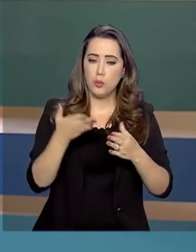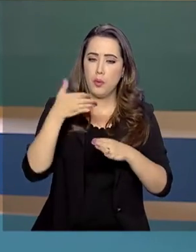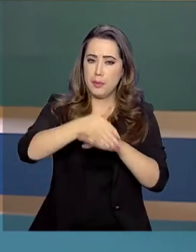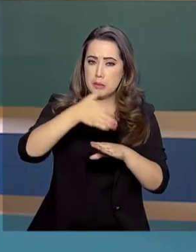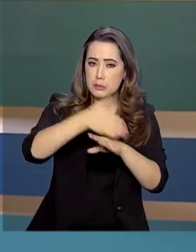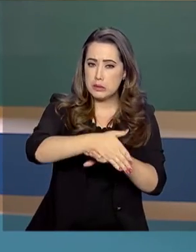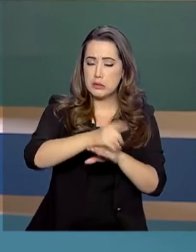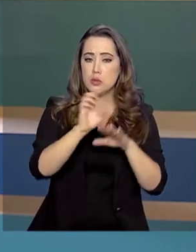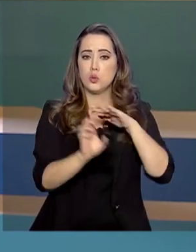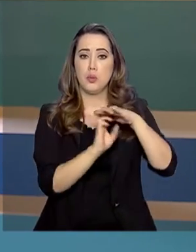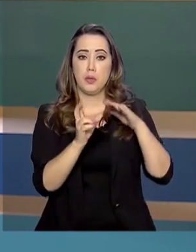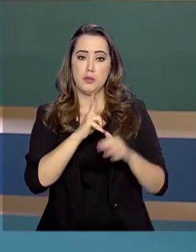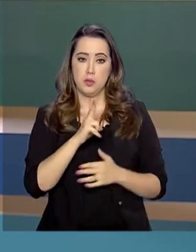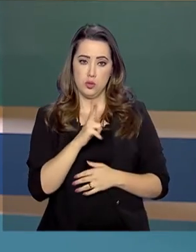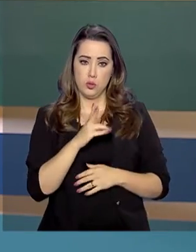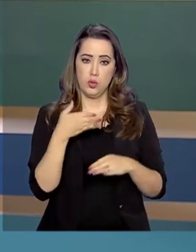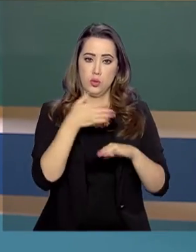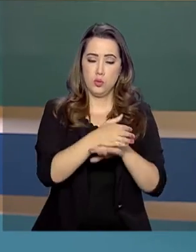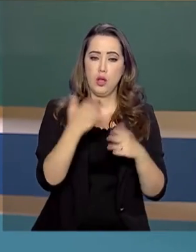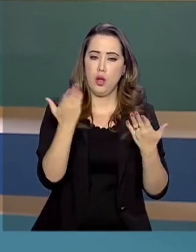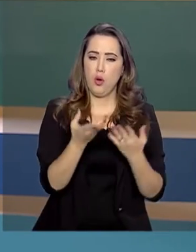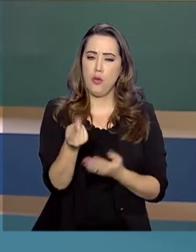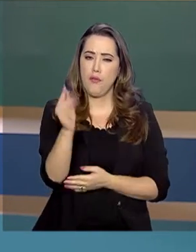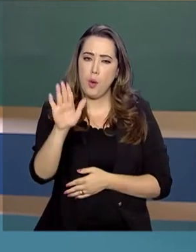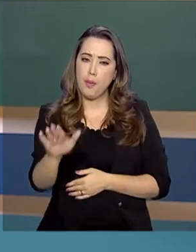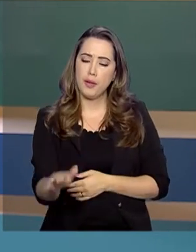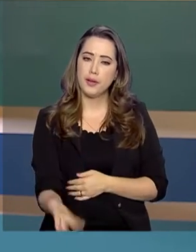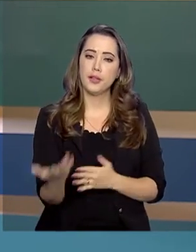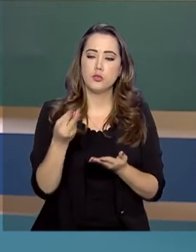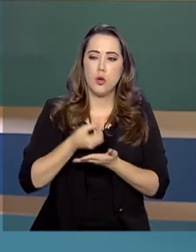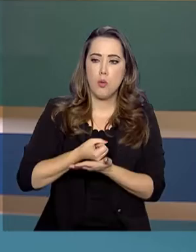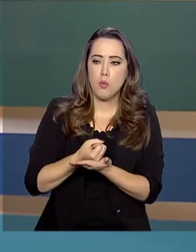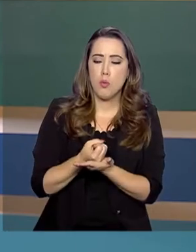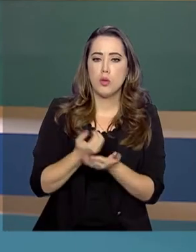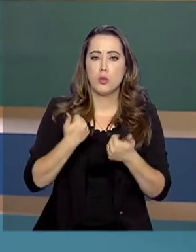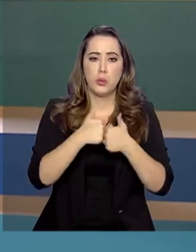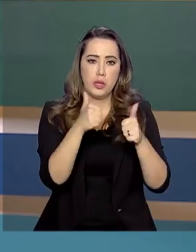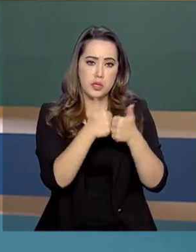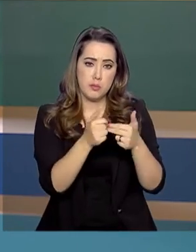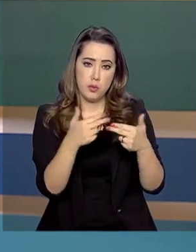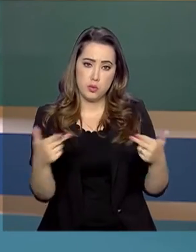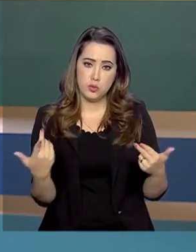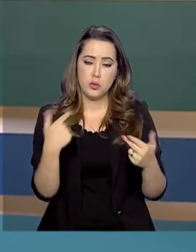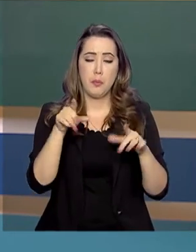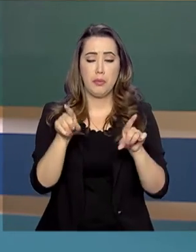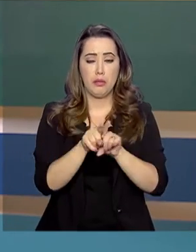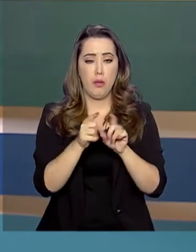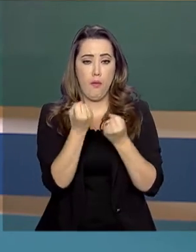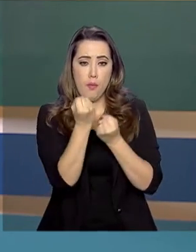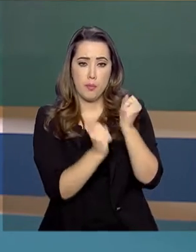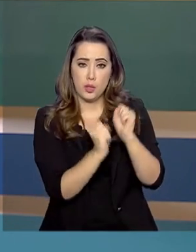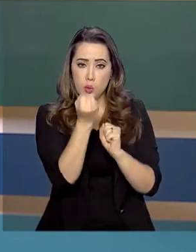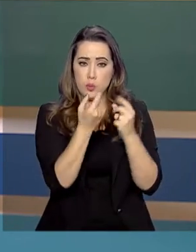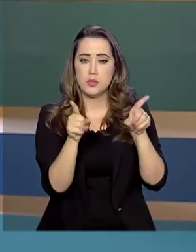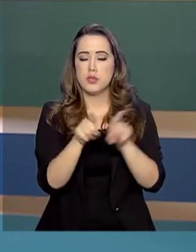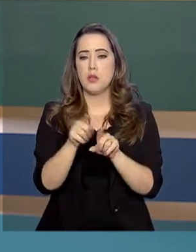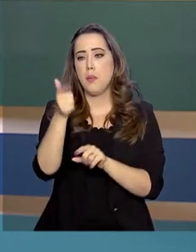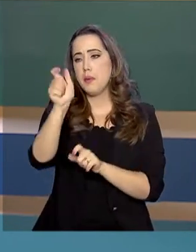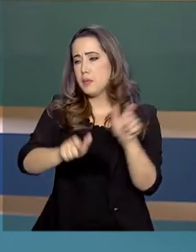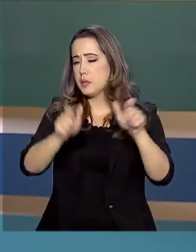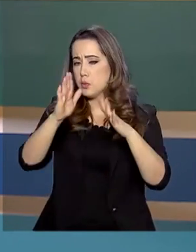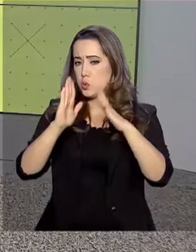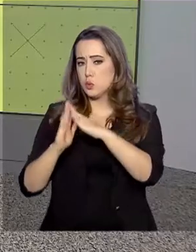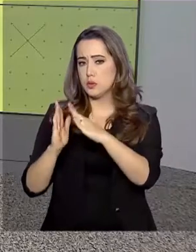privadas no setor, deve agora baratear a distribuição do produto para termoelétricas e demais consumidores, por